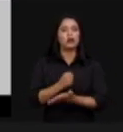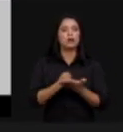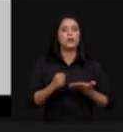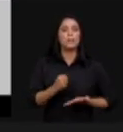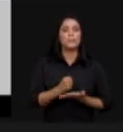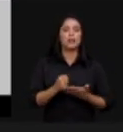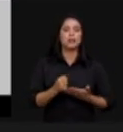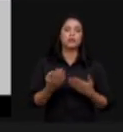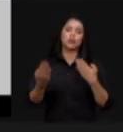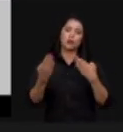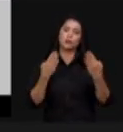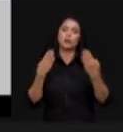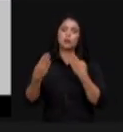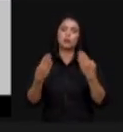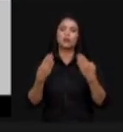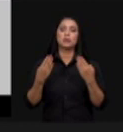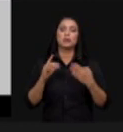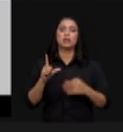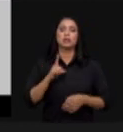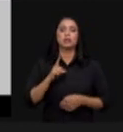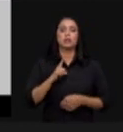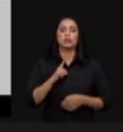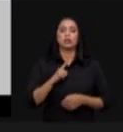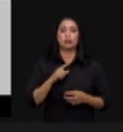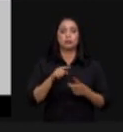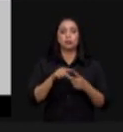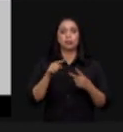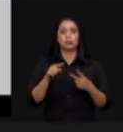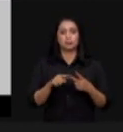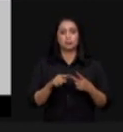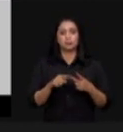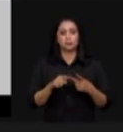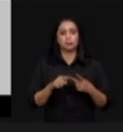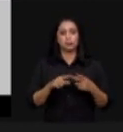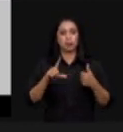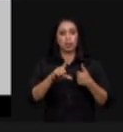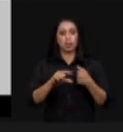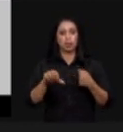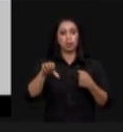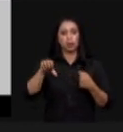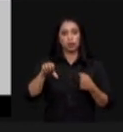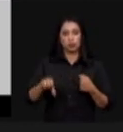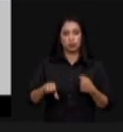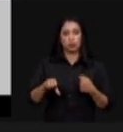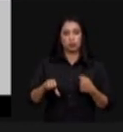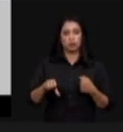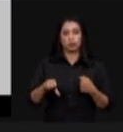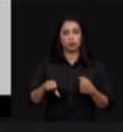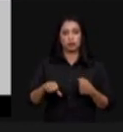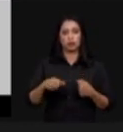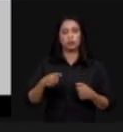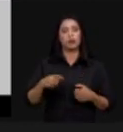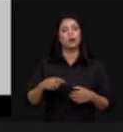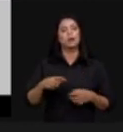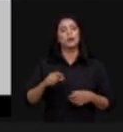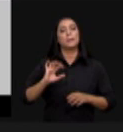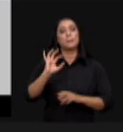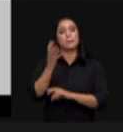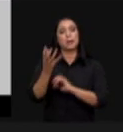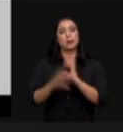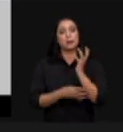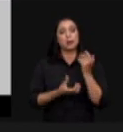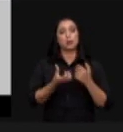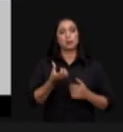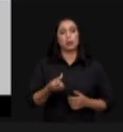uma analogia que é a ponderação entre instrumentos o artigo nono da política nacional do meio ambiente da lei